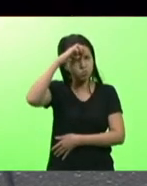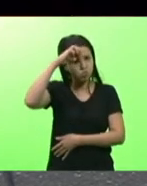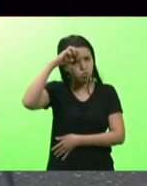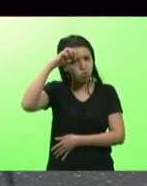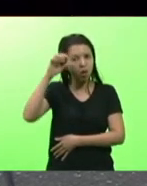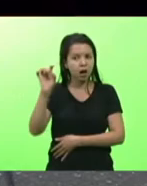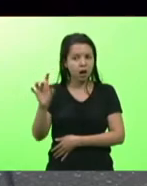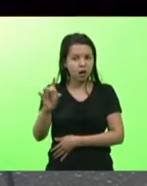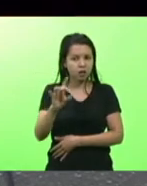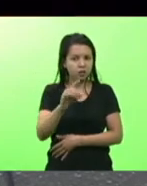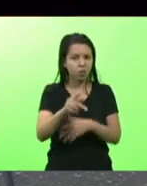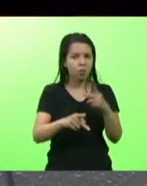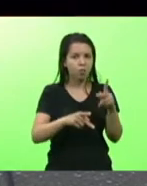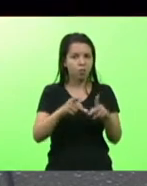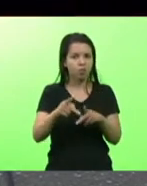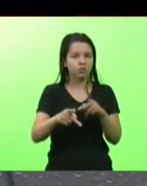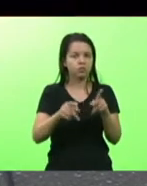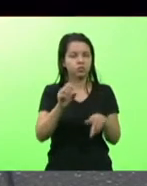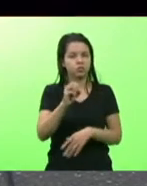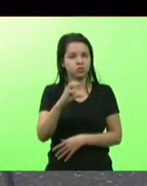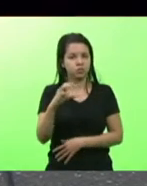recebemos pouco